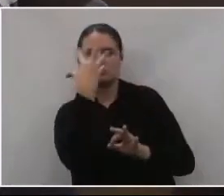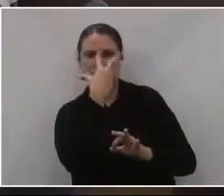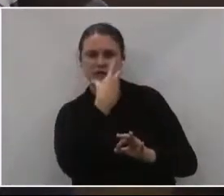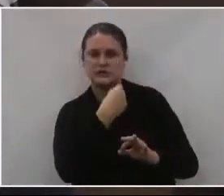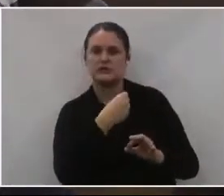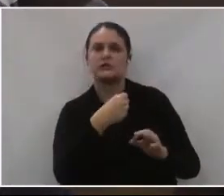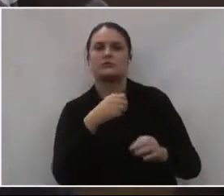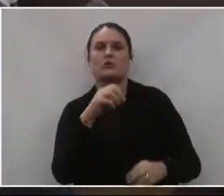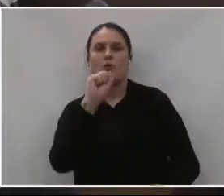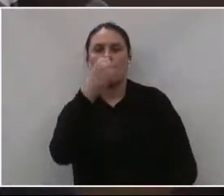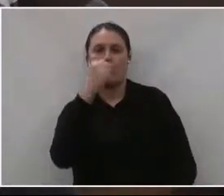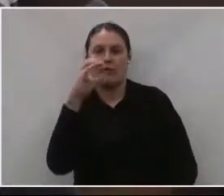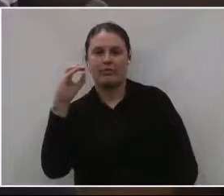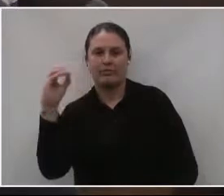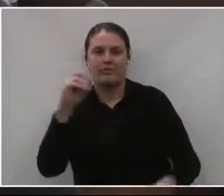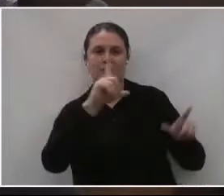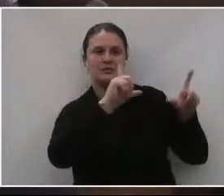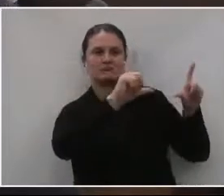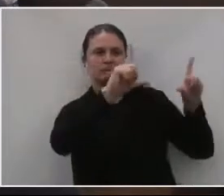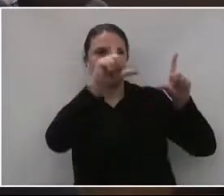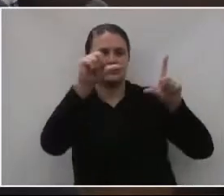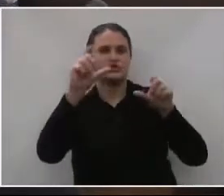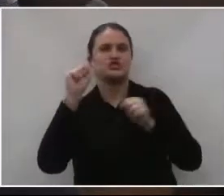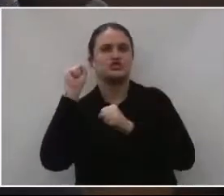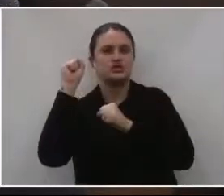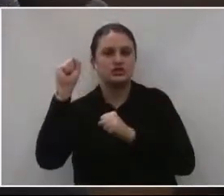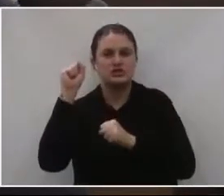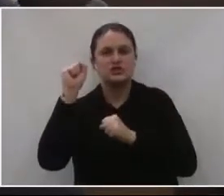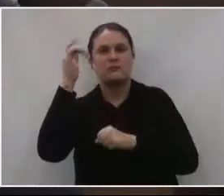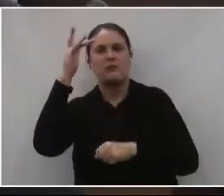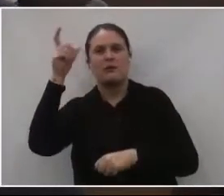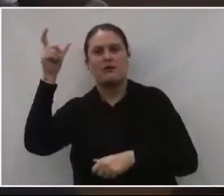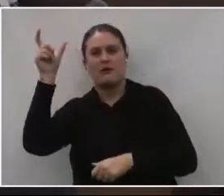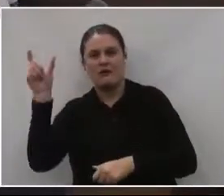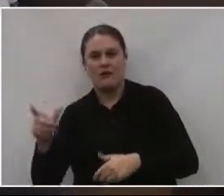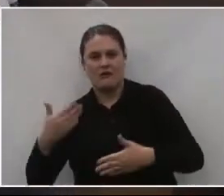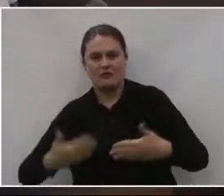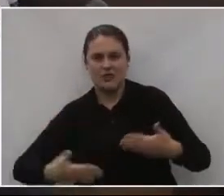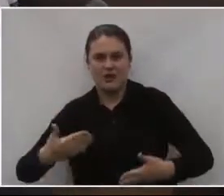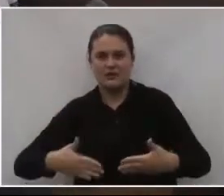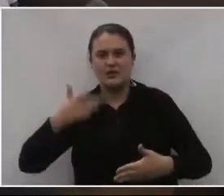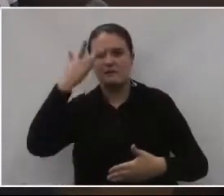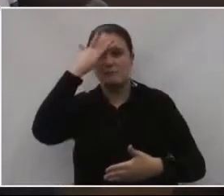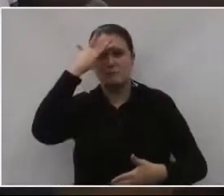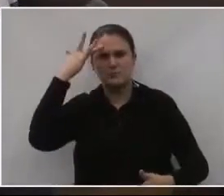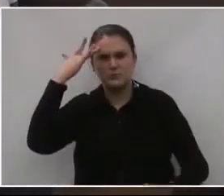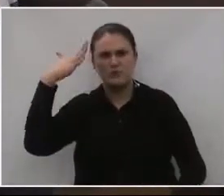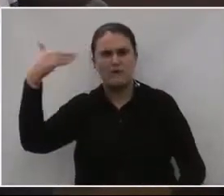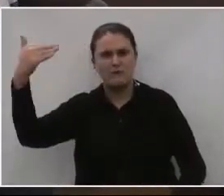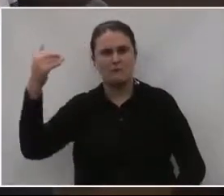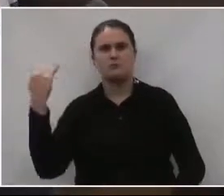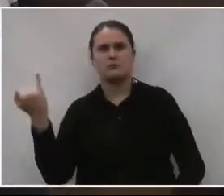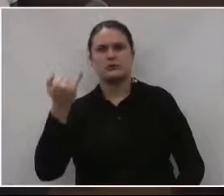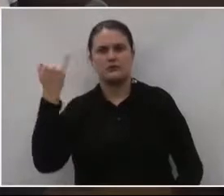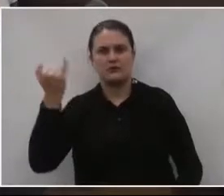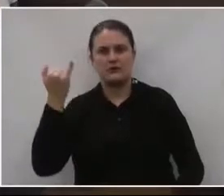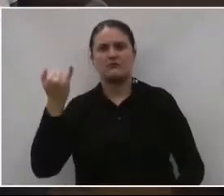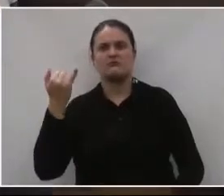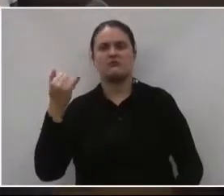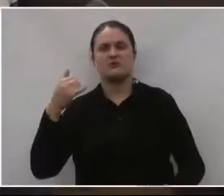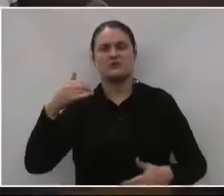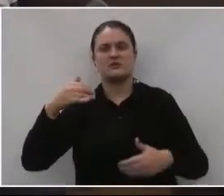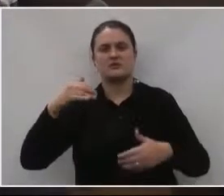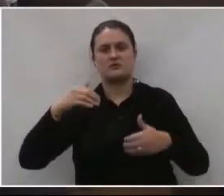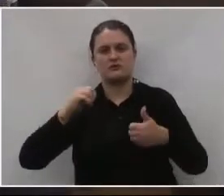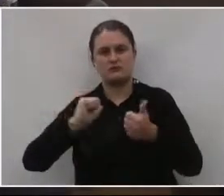quiser, 80 quadros, equipes, jogadores, né? Pessoas que se destacaram no futebol